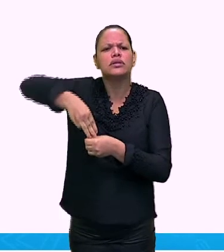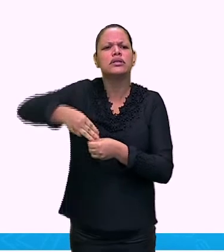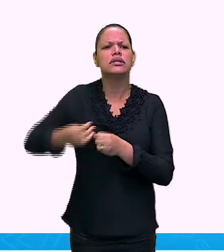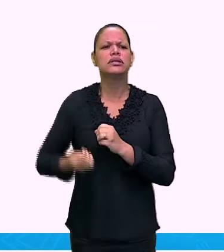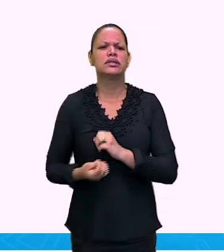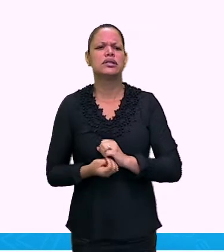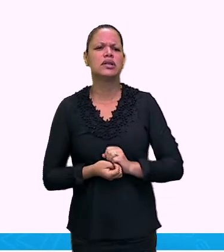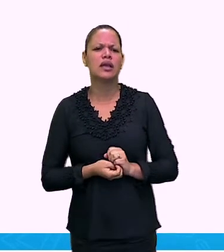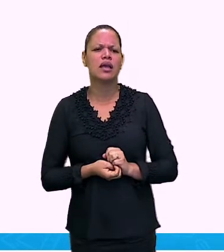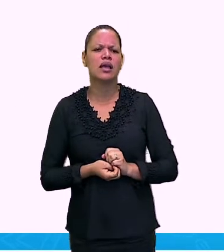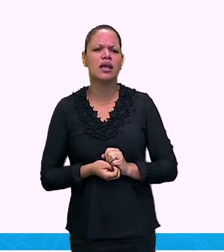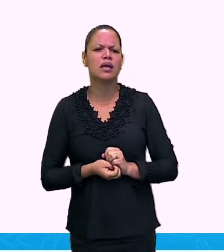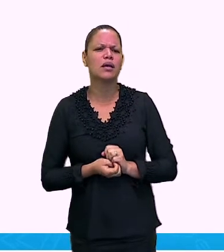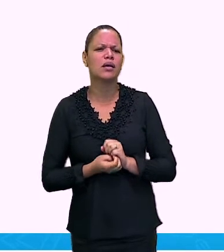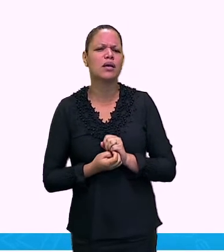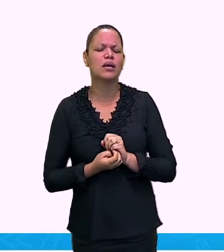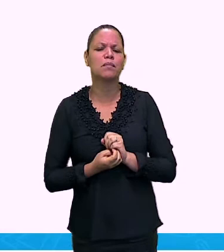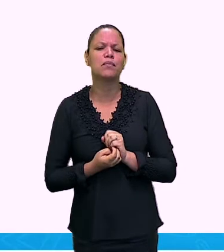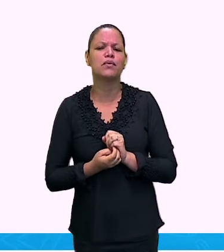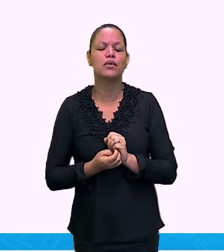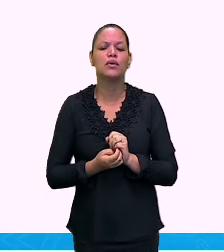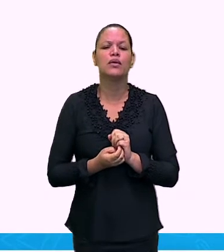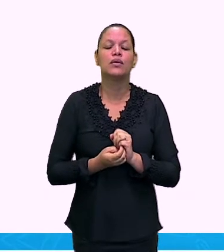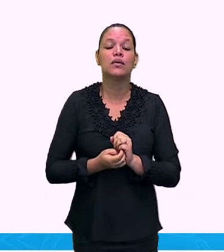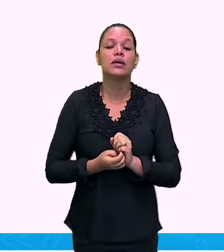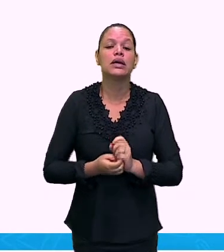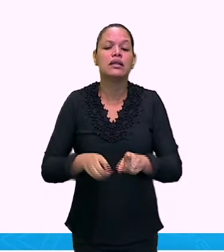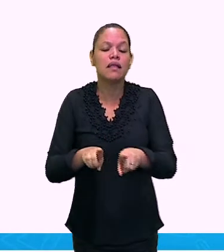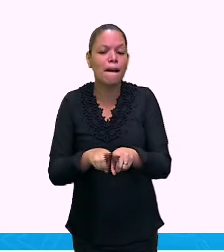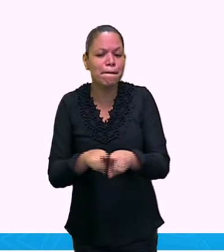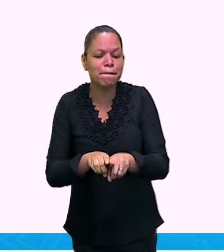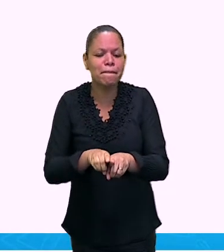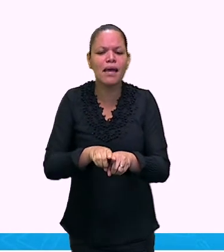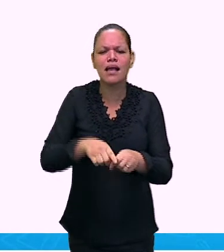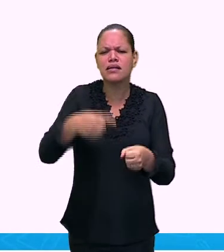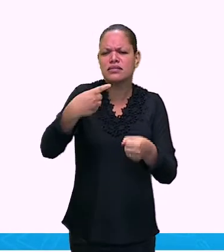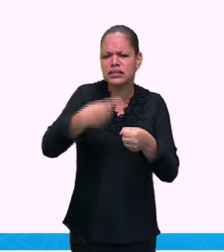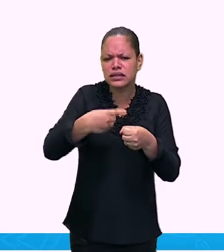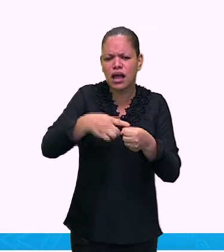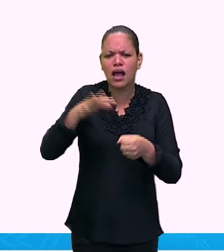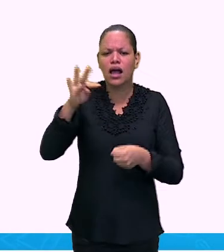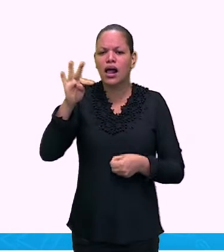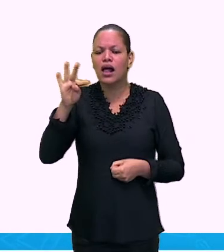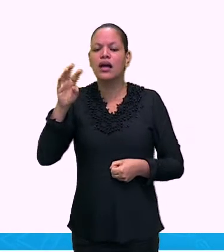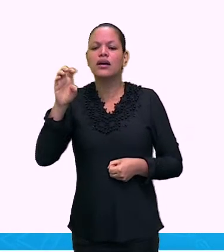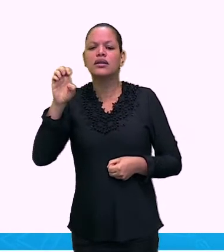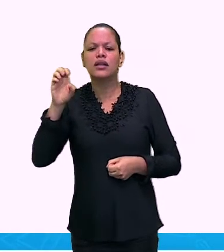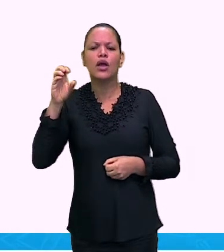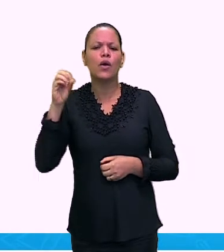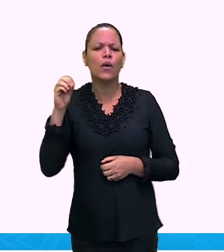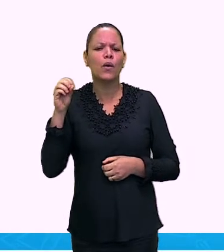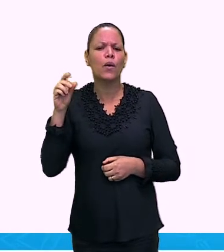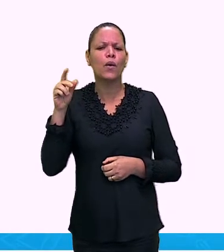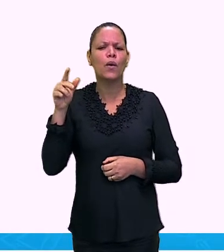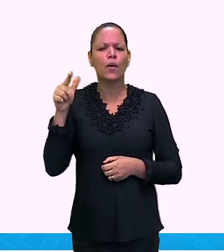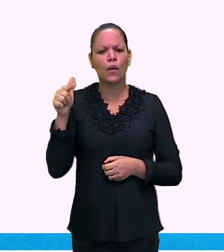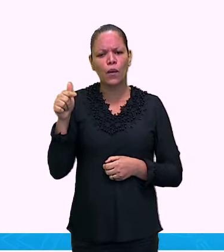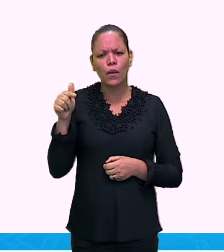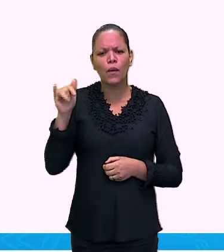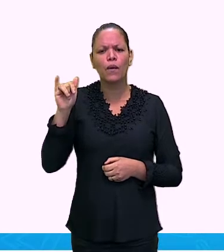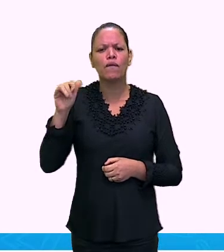de Minas, Sertópolis, Ladainha e Teofilotone. Bem aqui pertinho de nós, em